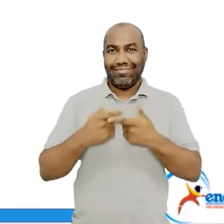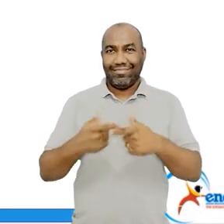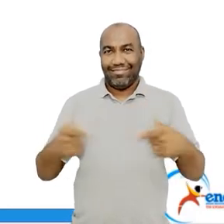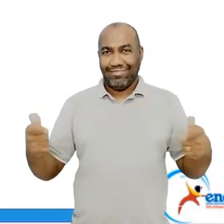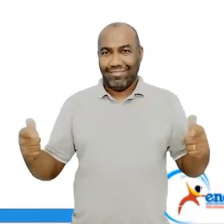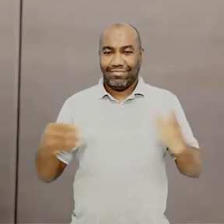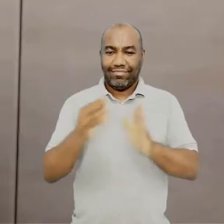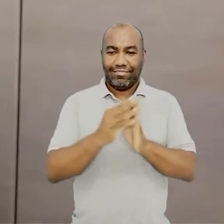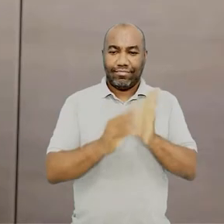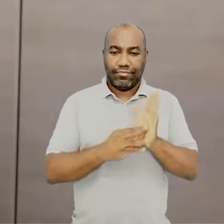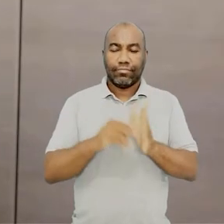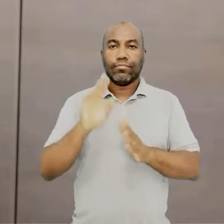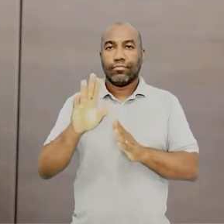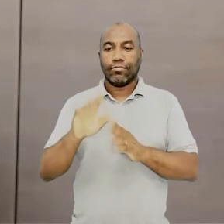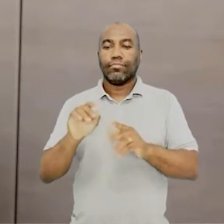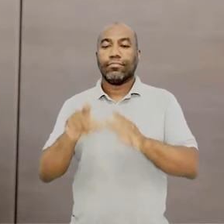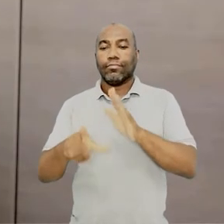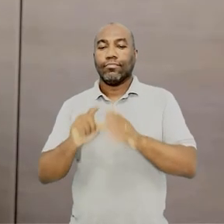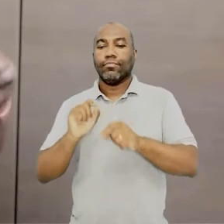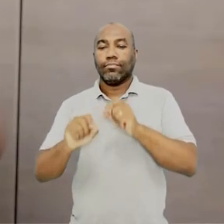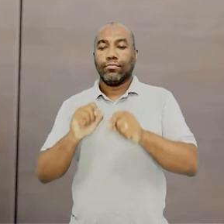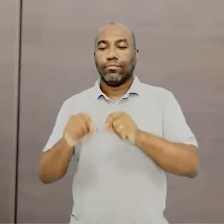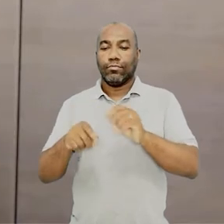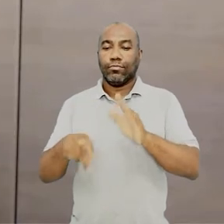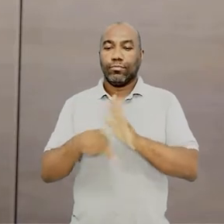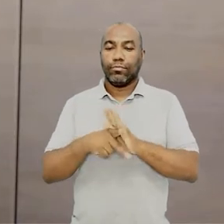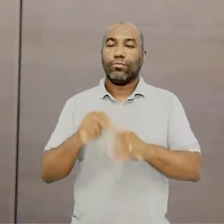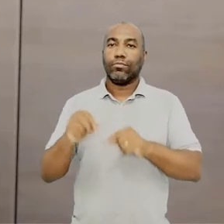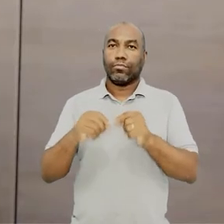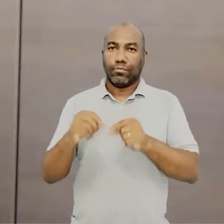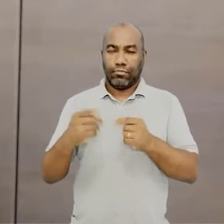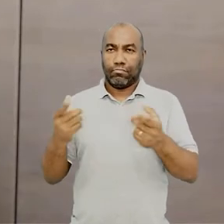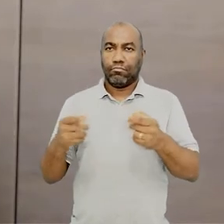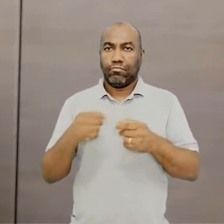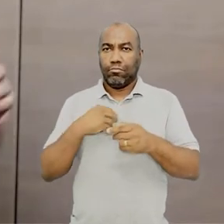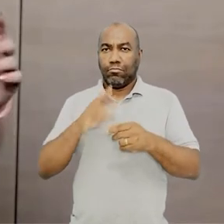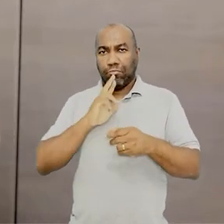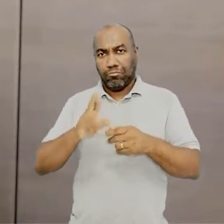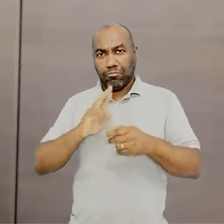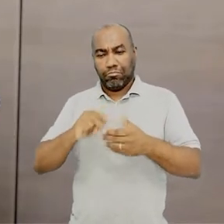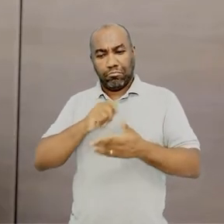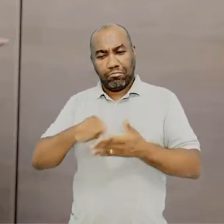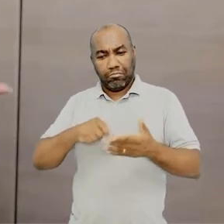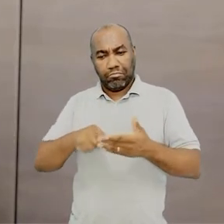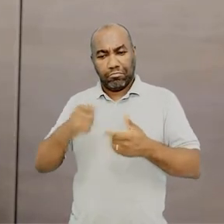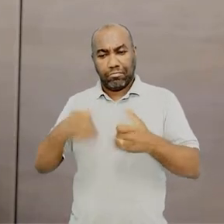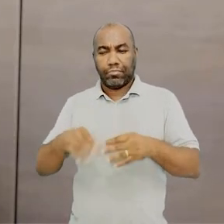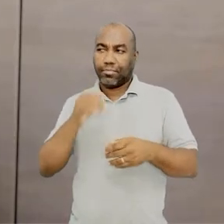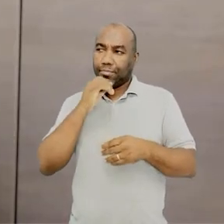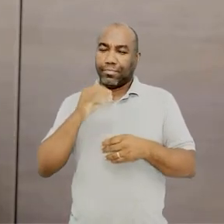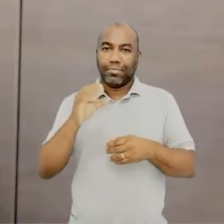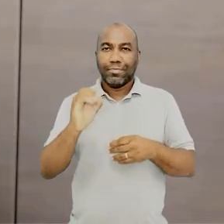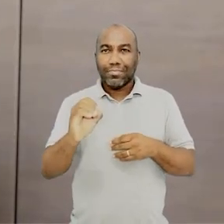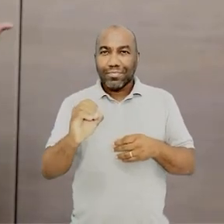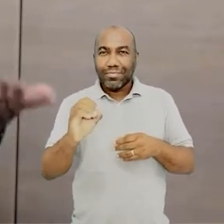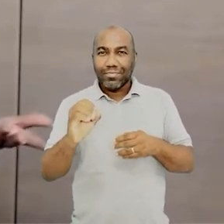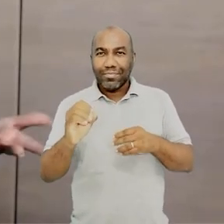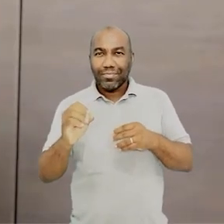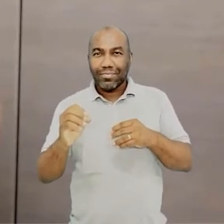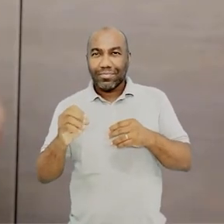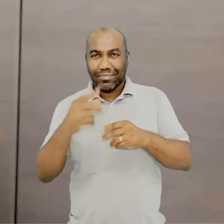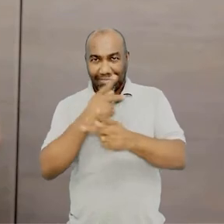inicio uma frase com pronome oblíquo, certo? Então, os pronomes oblíquos, eles são